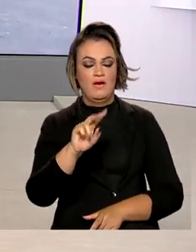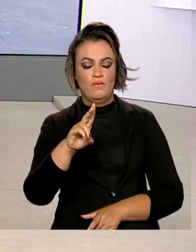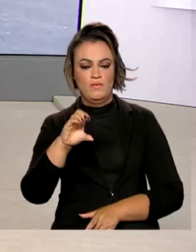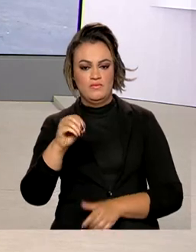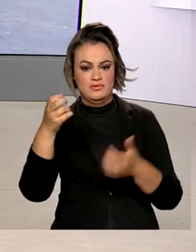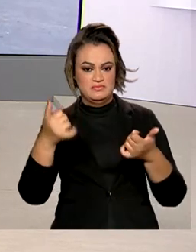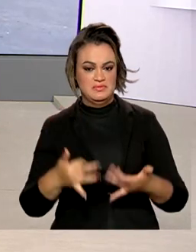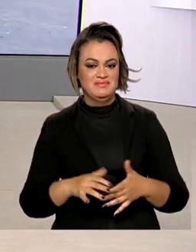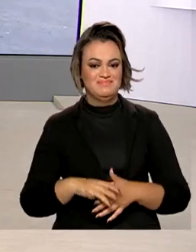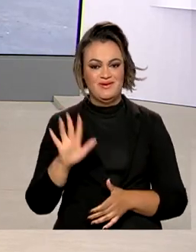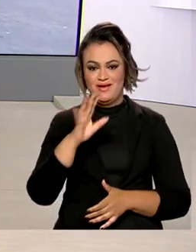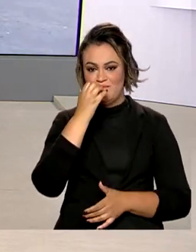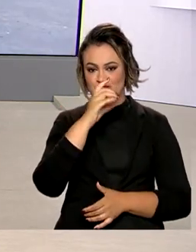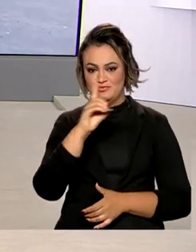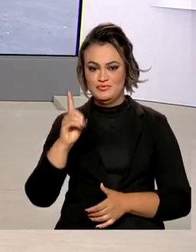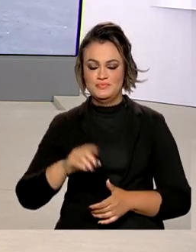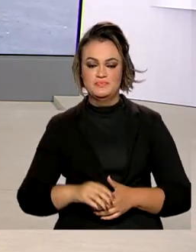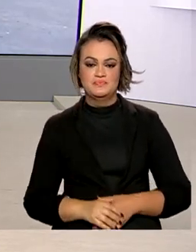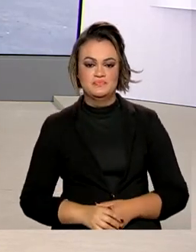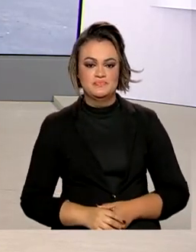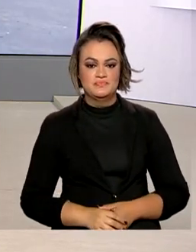Queiroz. Bom dia, Glauco.